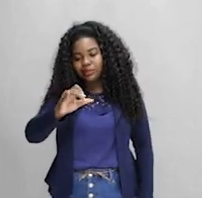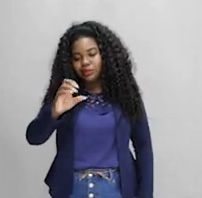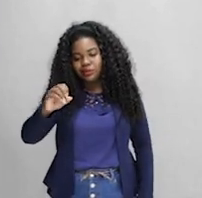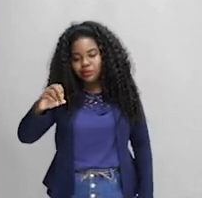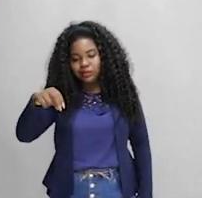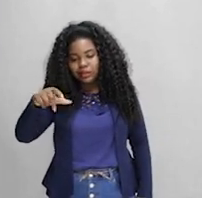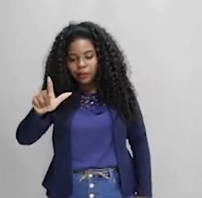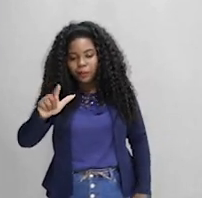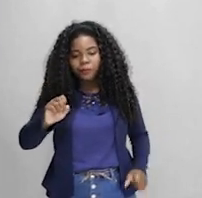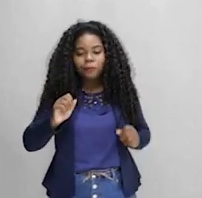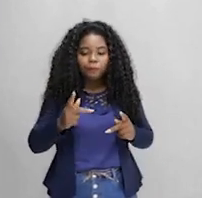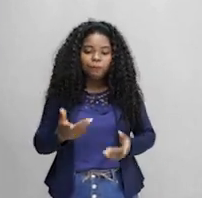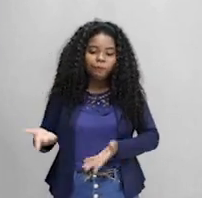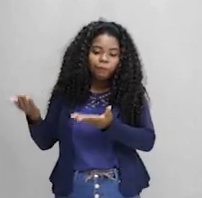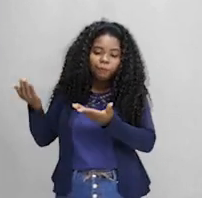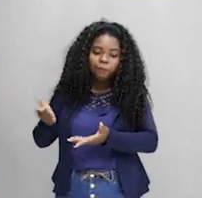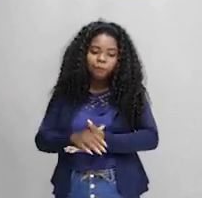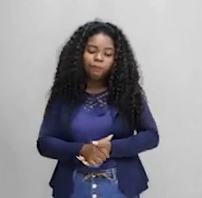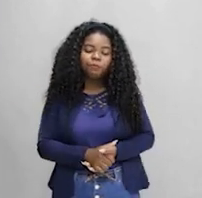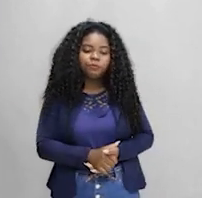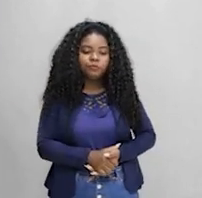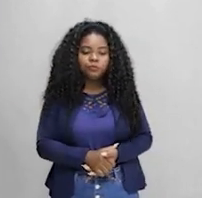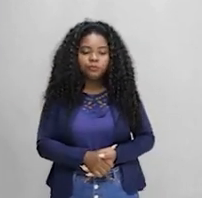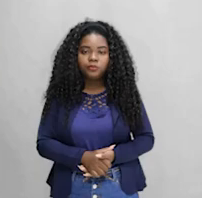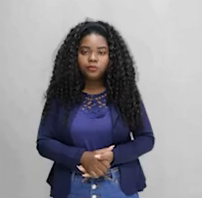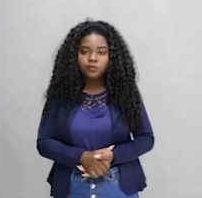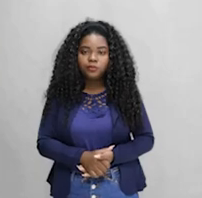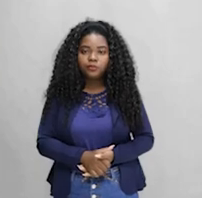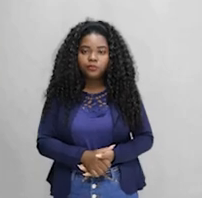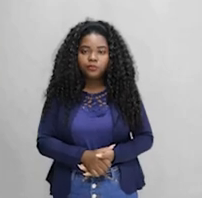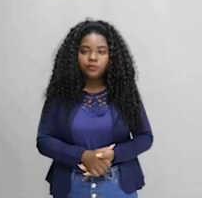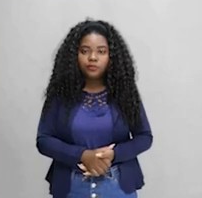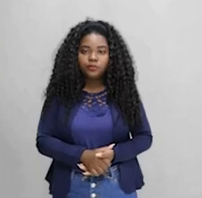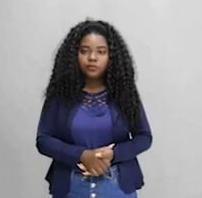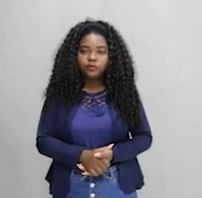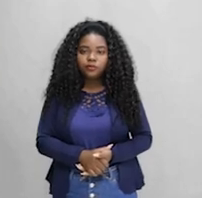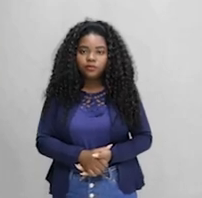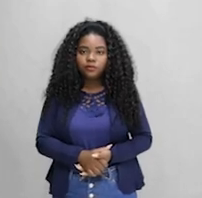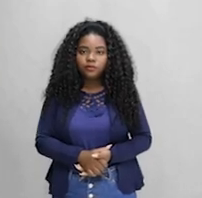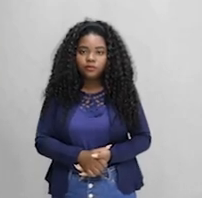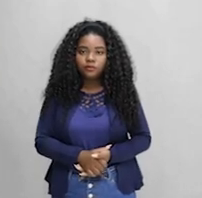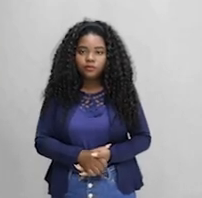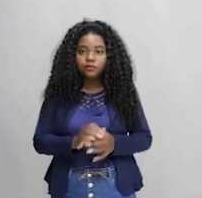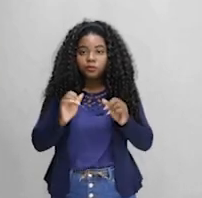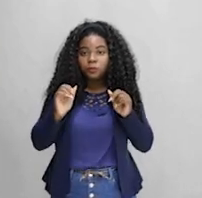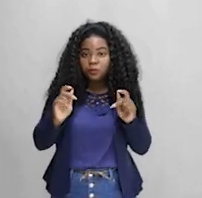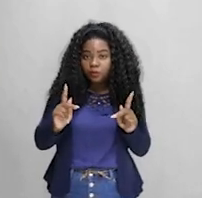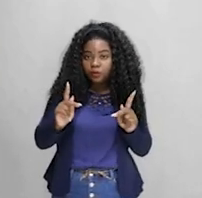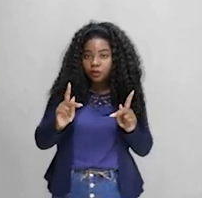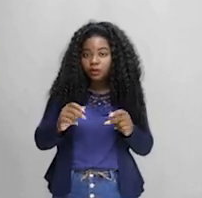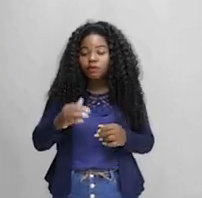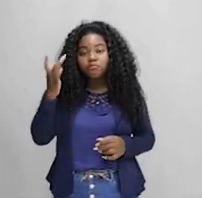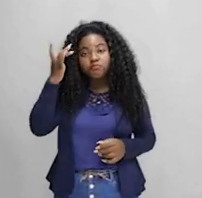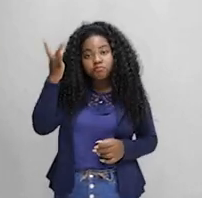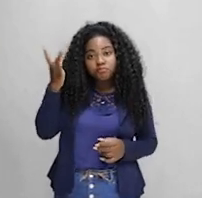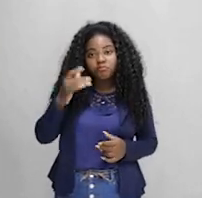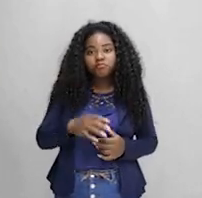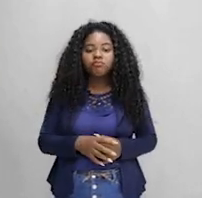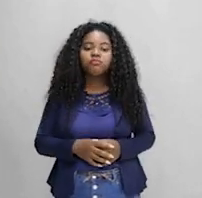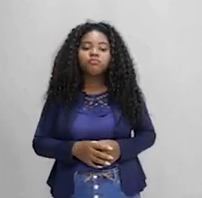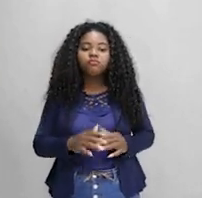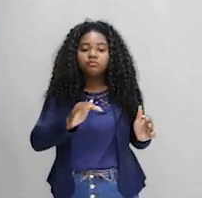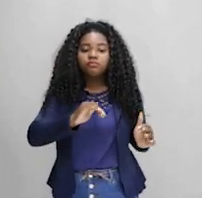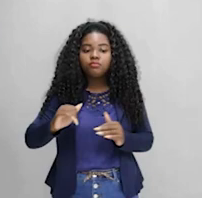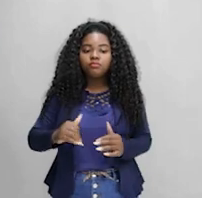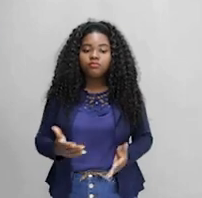problemáticas do clima. Então, o IPCC tem um papel importante no combate às problemáticas ambientais. Beleza? Facinho, Marcos. Vem